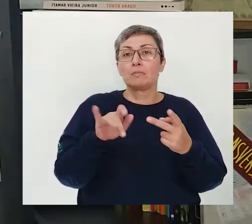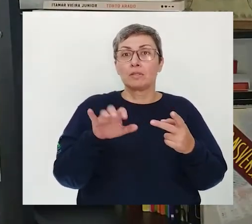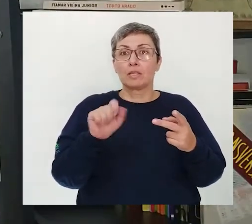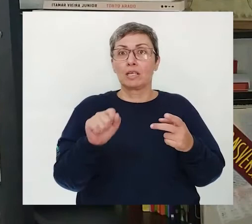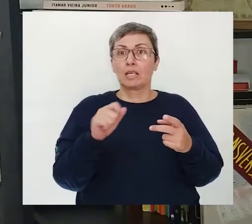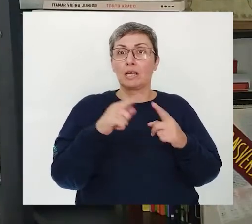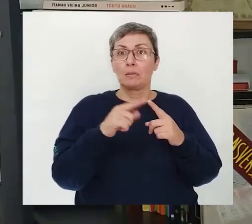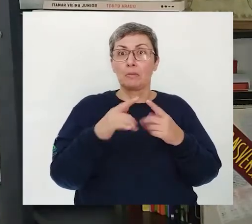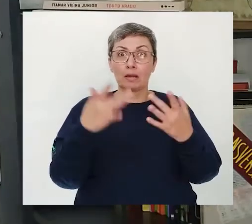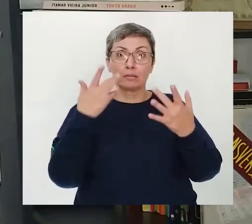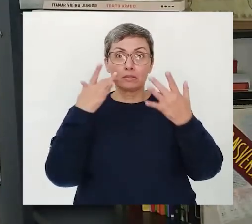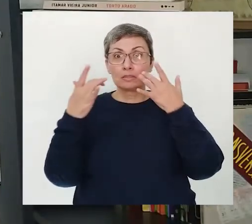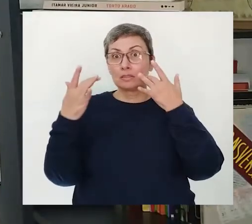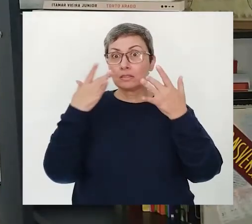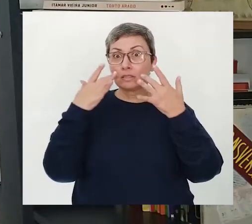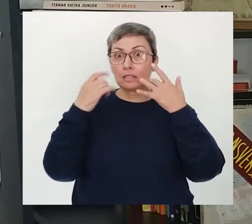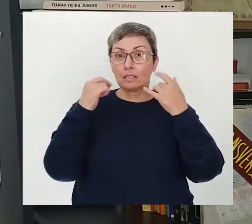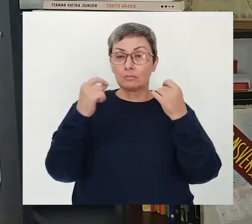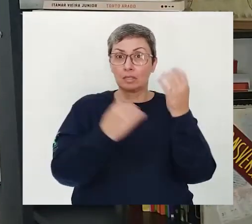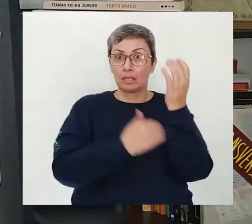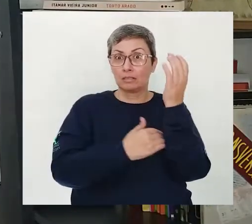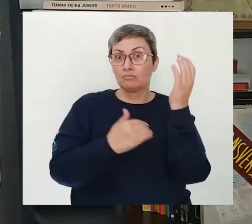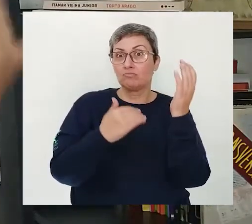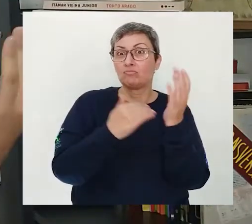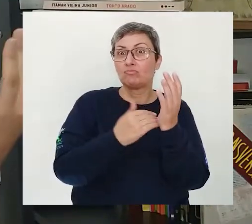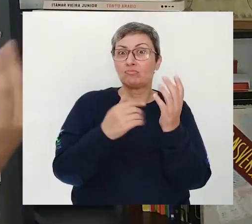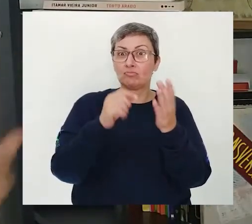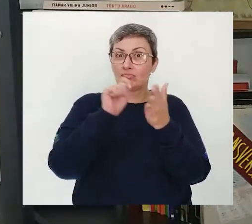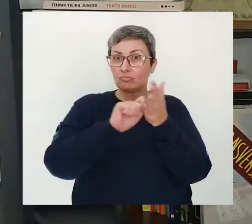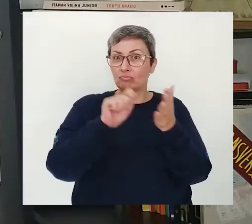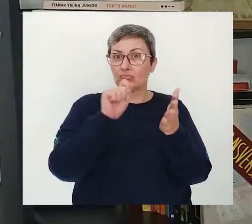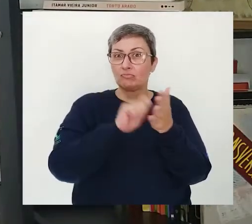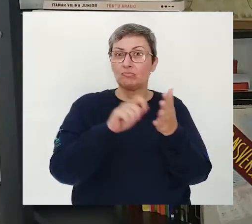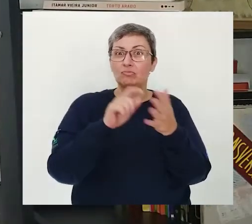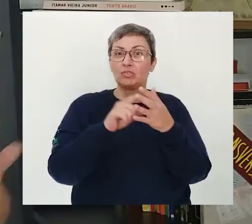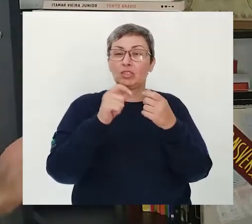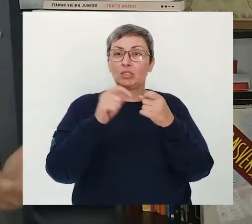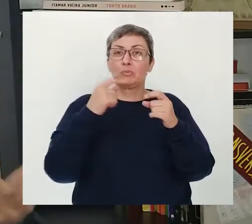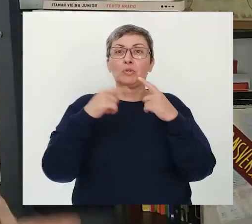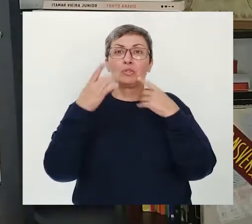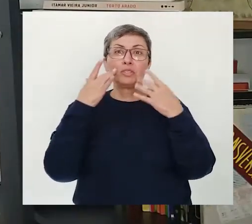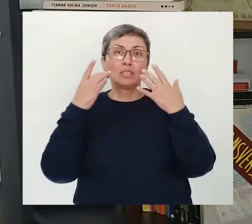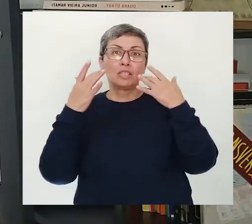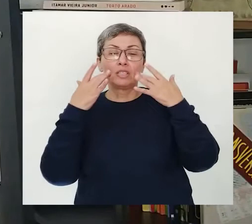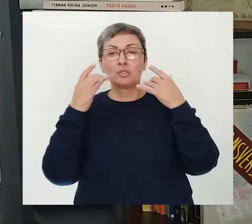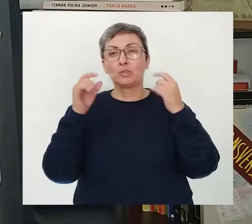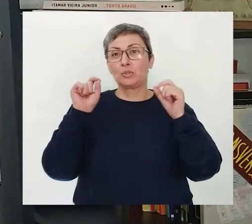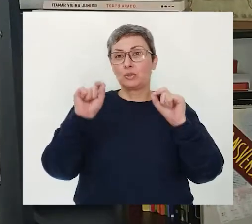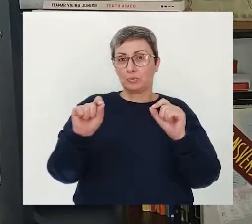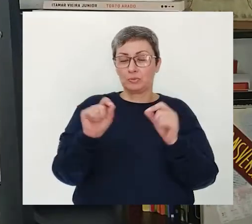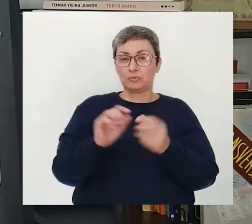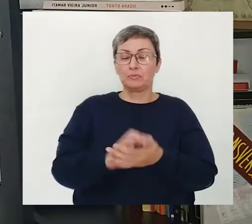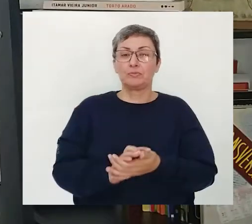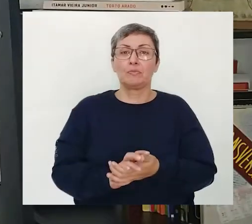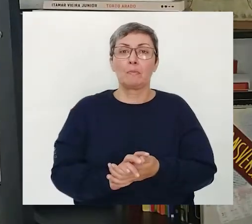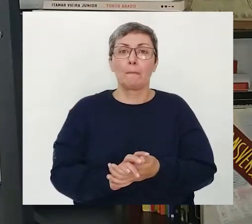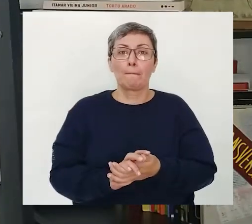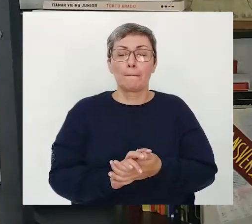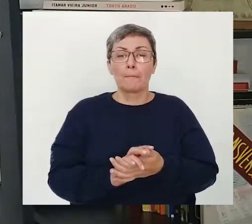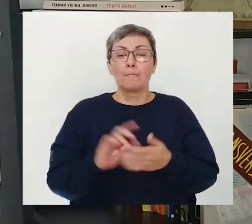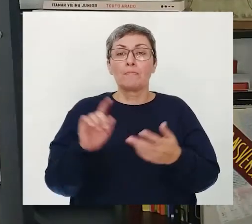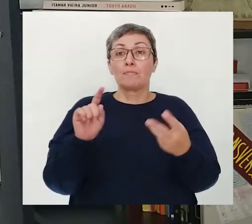dramáticos Que são aqueles que geralmente São escritos Para serem encenados Por exemplo No teatro